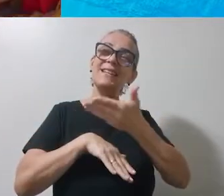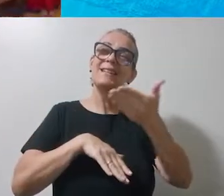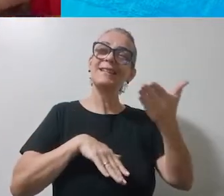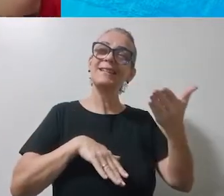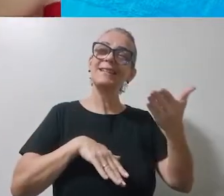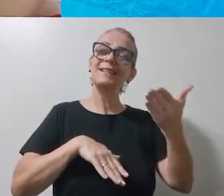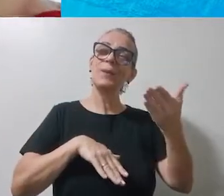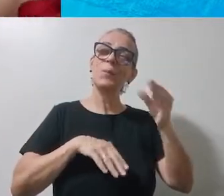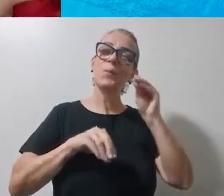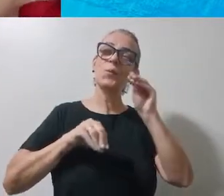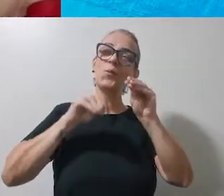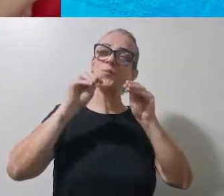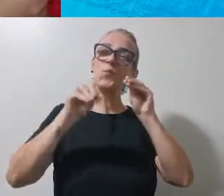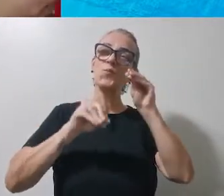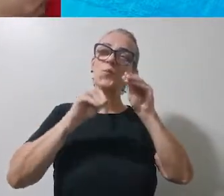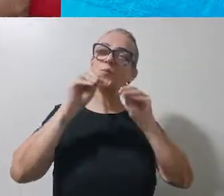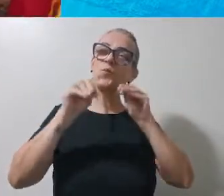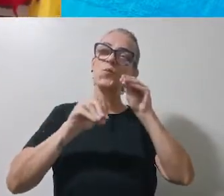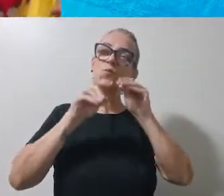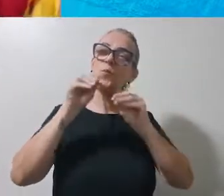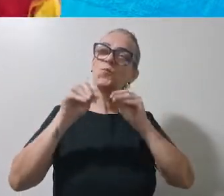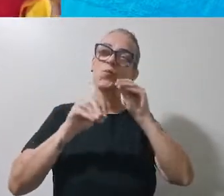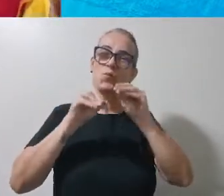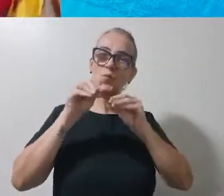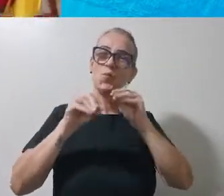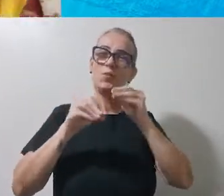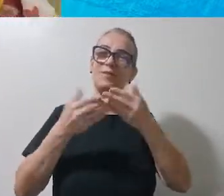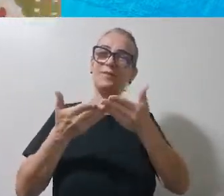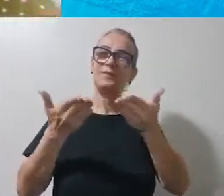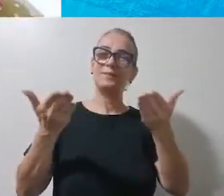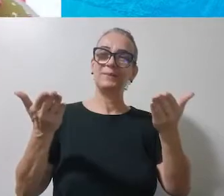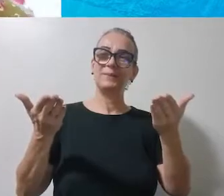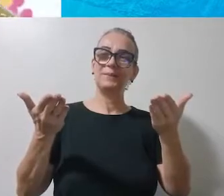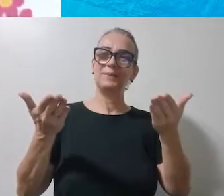Um beijo bem grande para vocês.